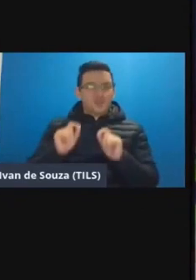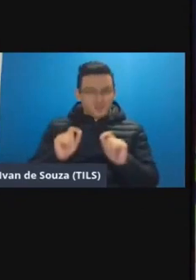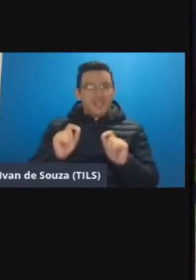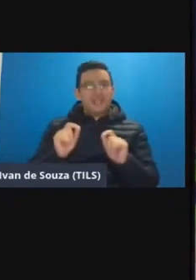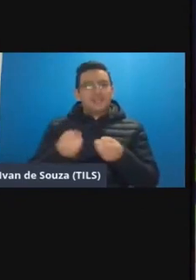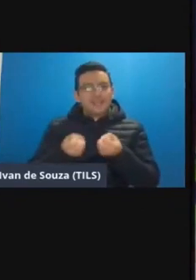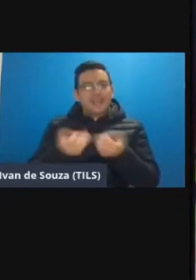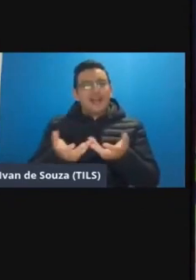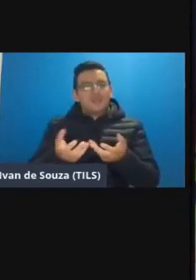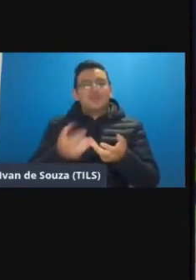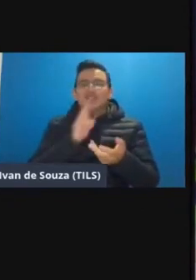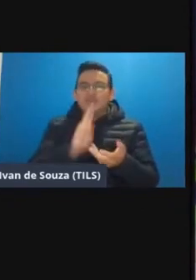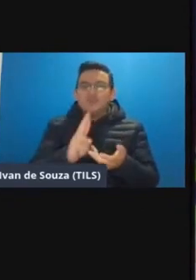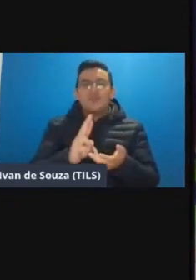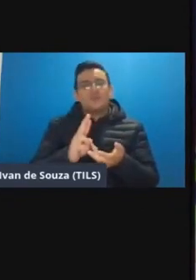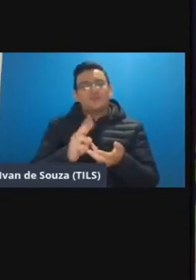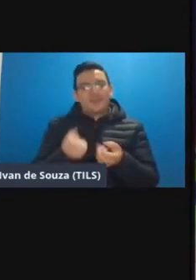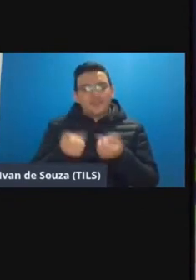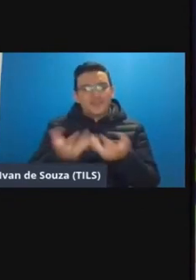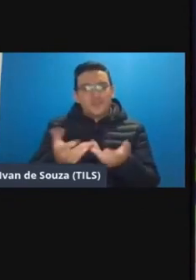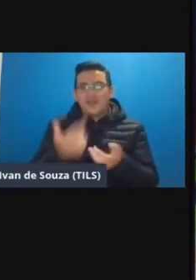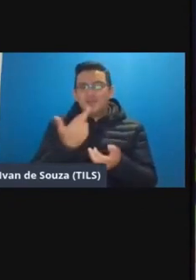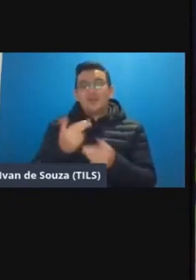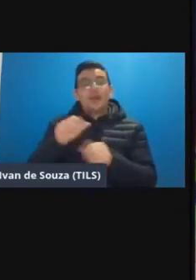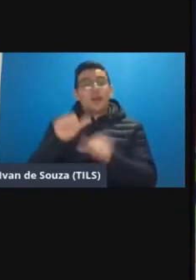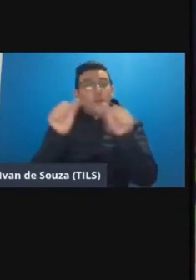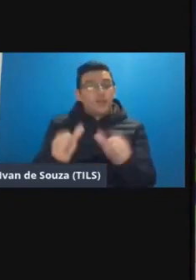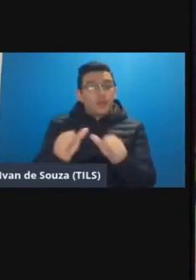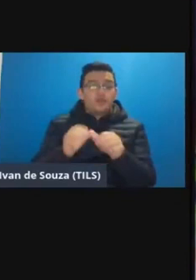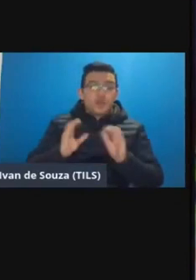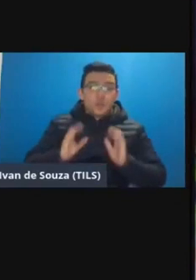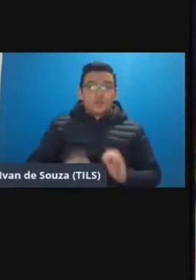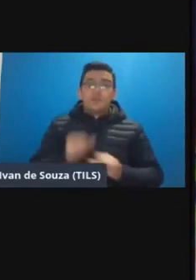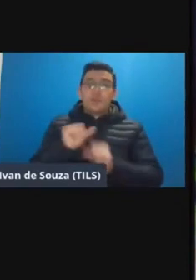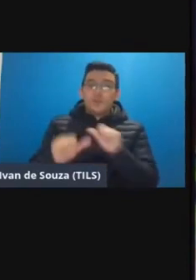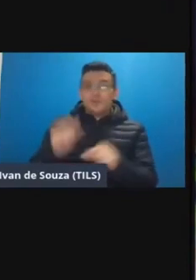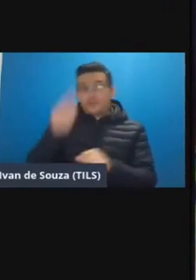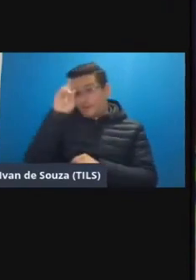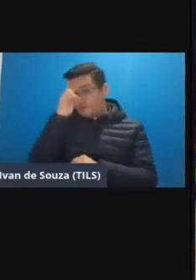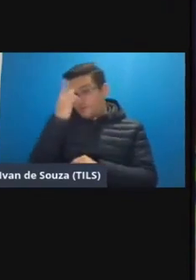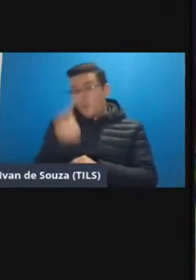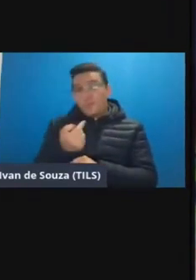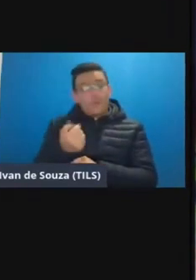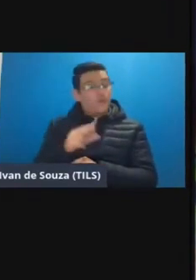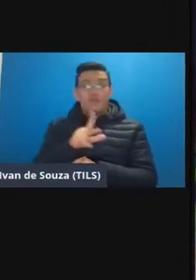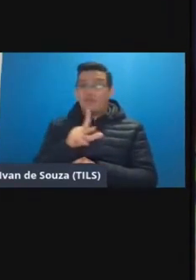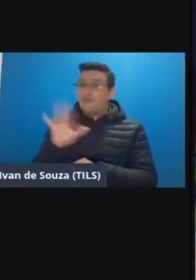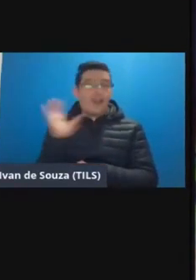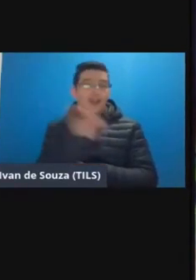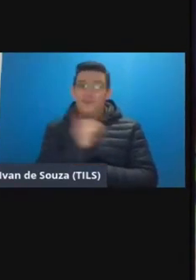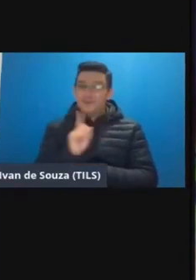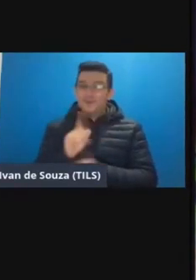dando um pouco de estímulo e resposta para ir moldando esse comportamento para ir virando essa chave aos poucos não vai ser do dia para a noite